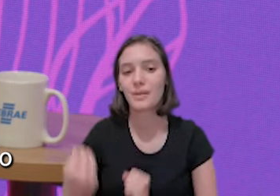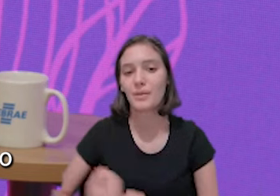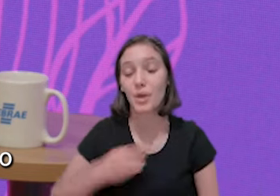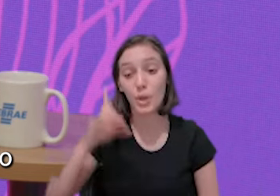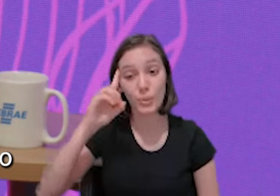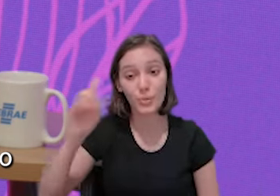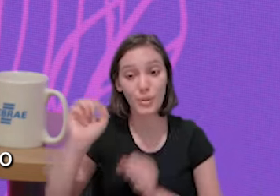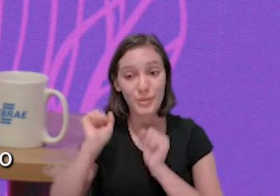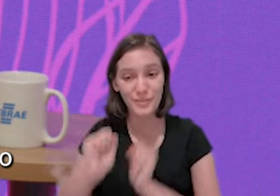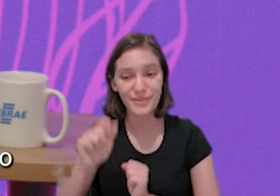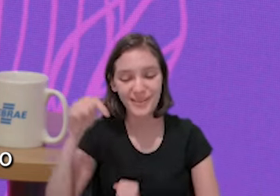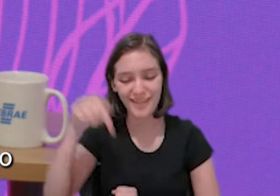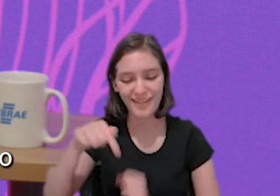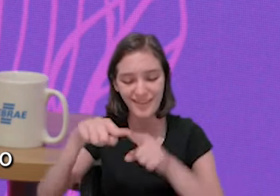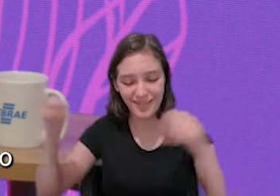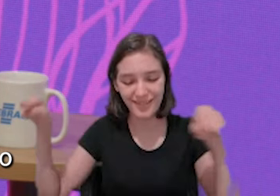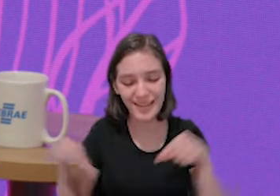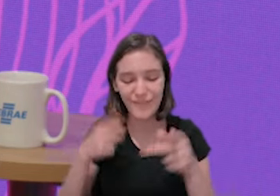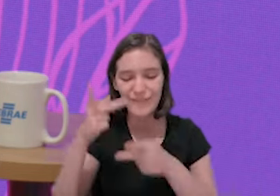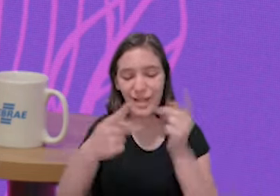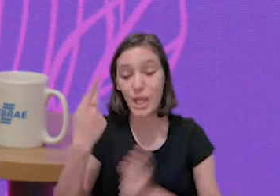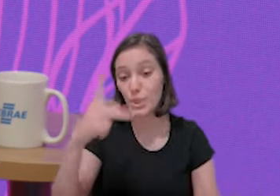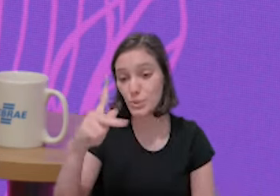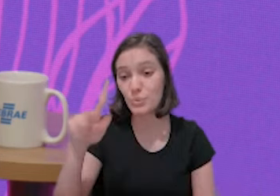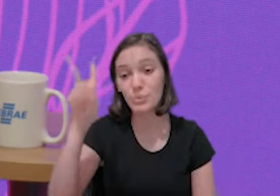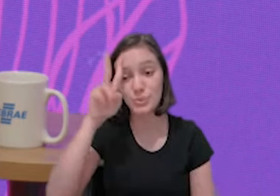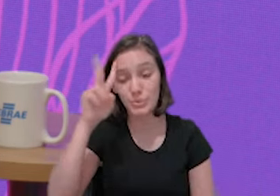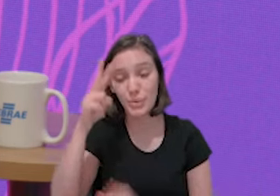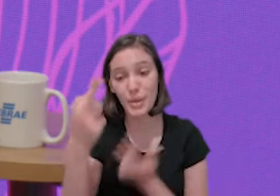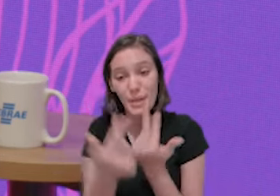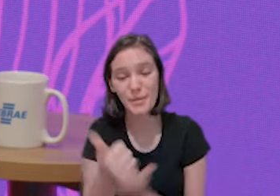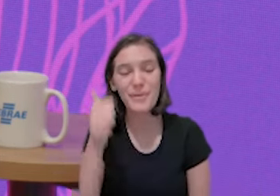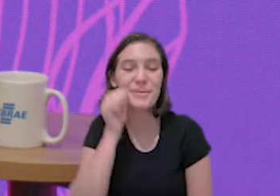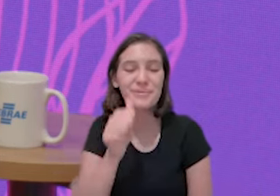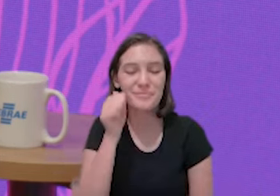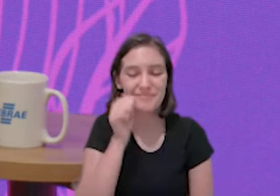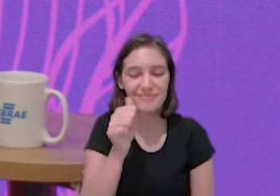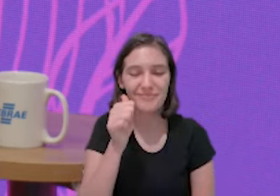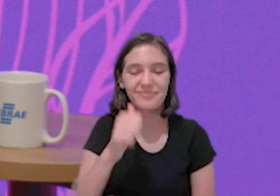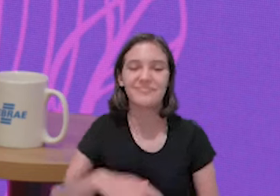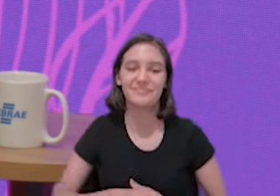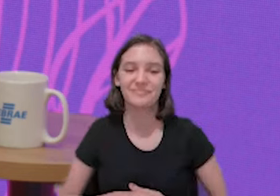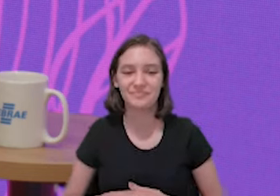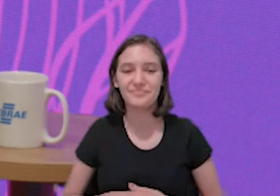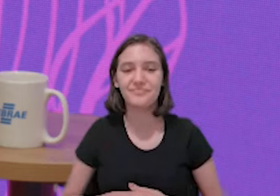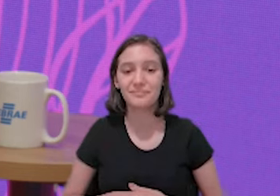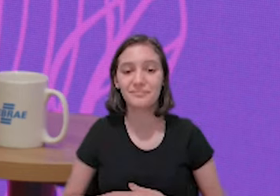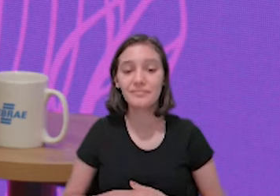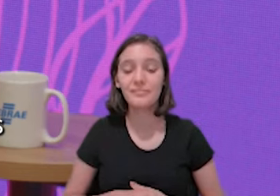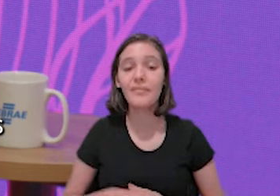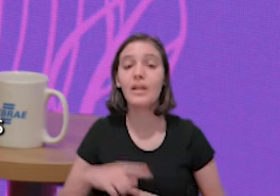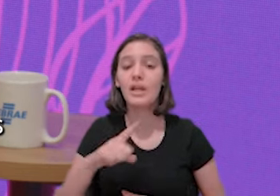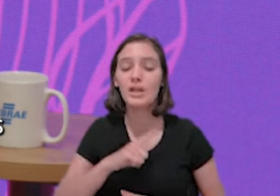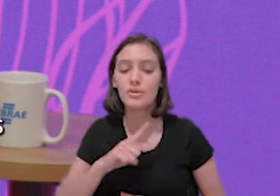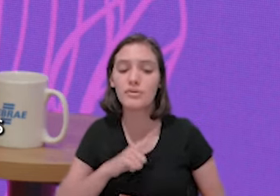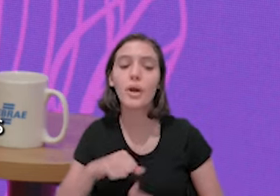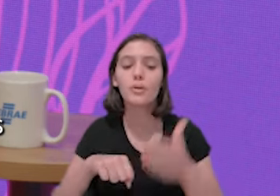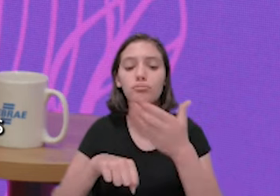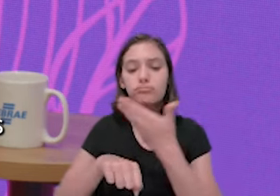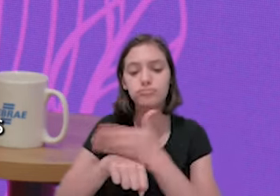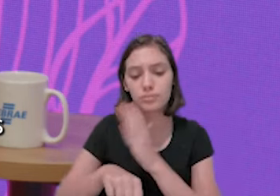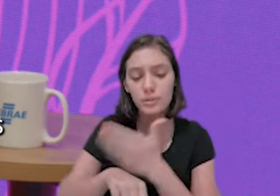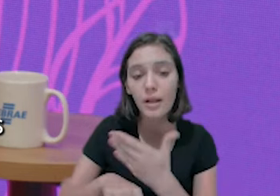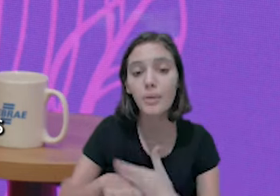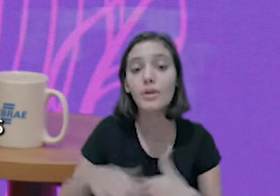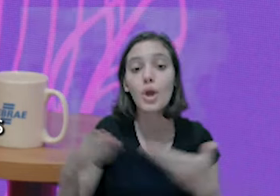participar e um dia possa estar aqui no nosso estúdio contando uma história, assim como a Janete e como a Sabarate, que passaram